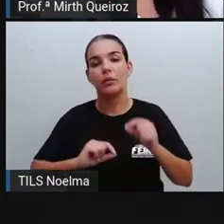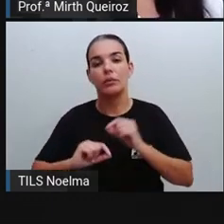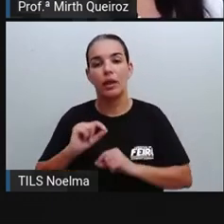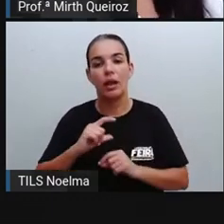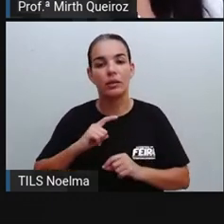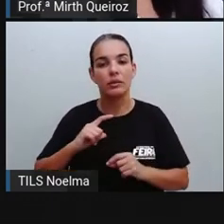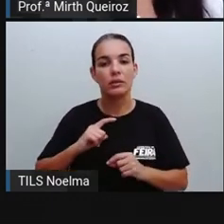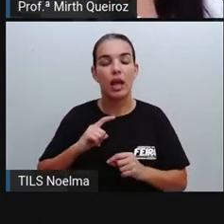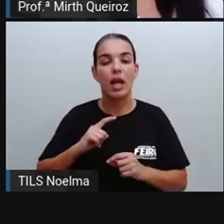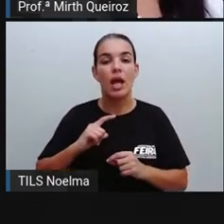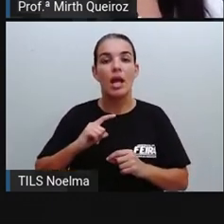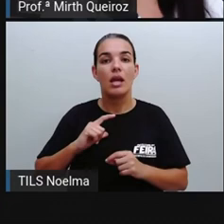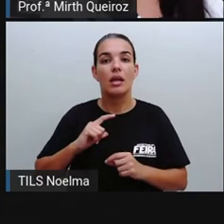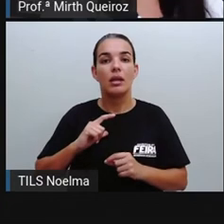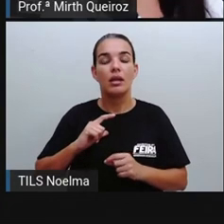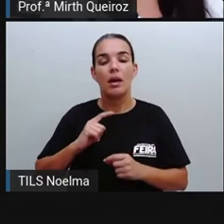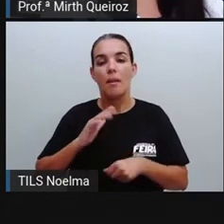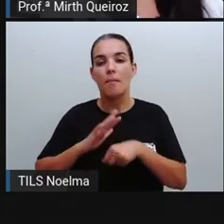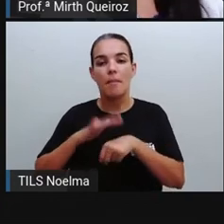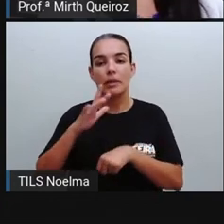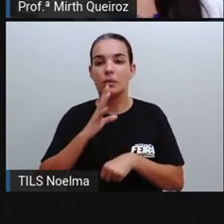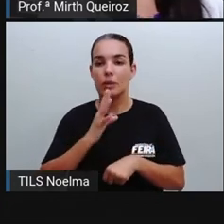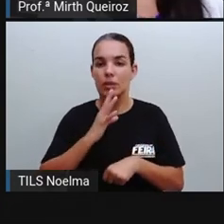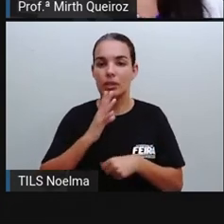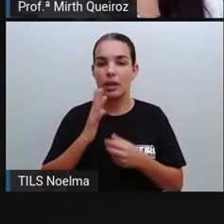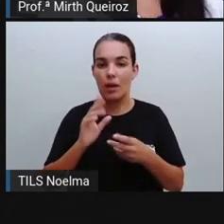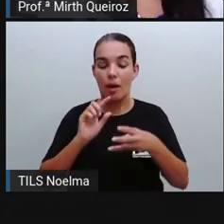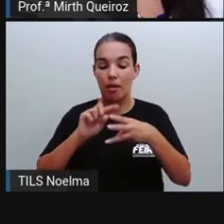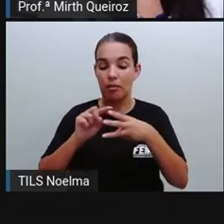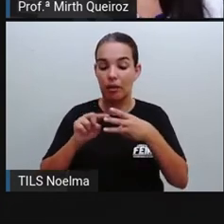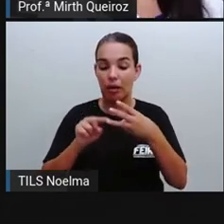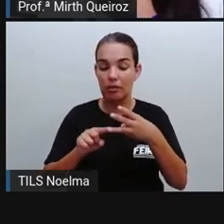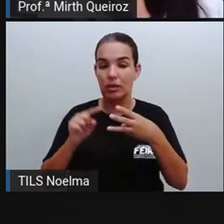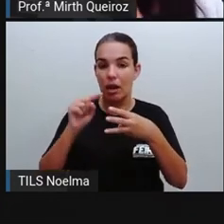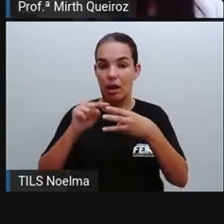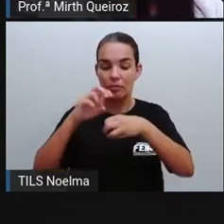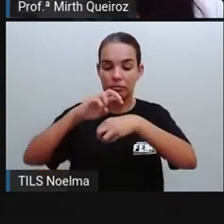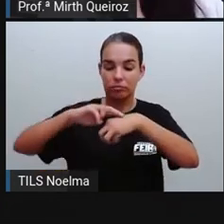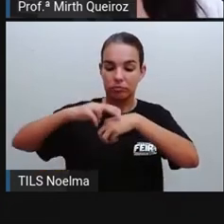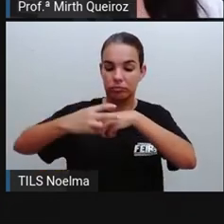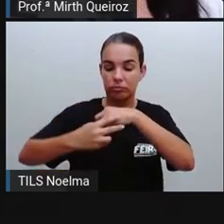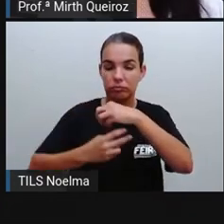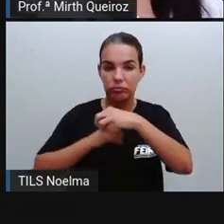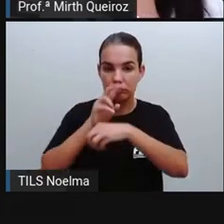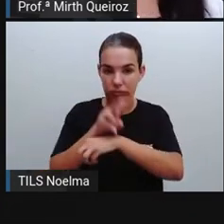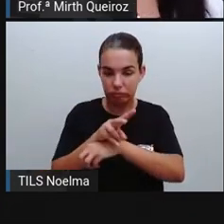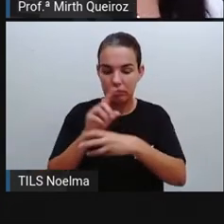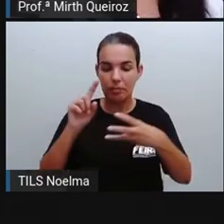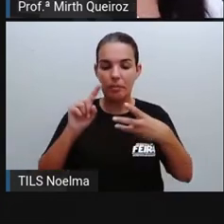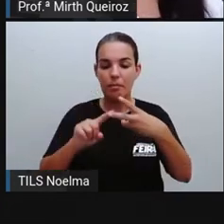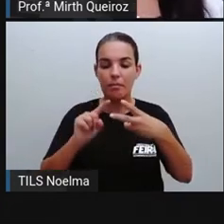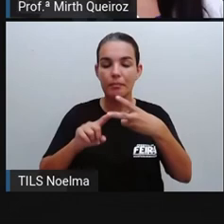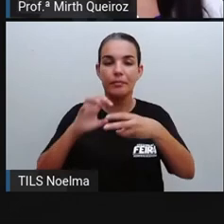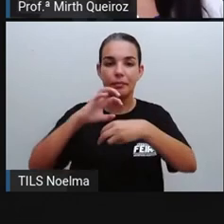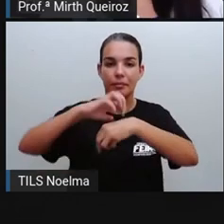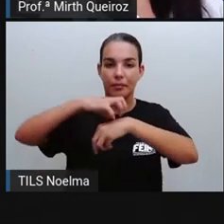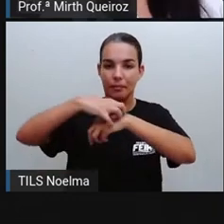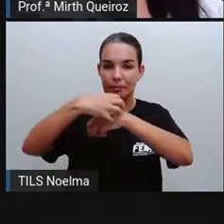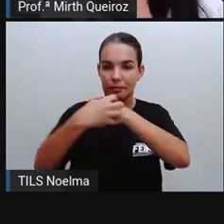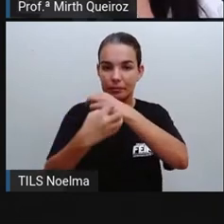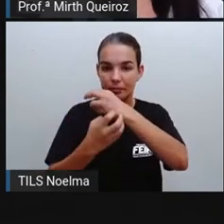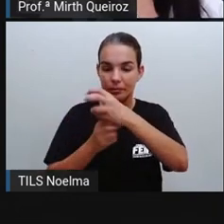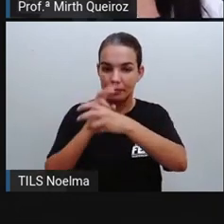Dentre as doenças mais comuns desse grupo, nós temos a dengue, zika e chikungunya, que são as doenças que mais se destacam. Mas